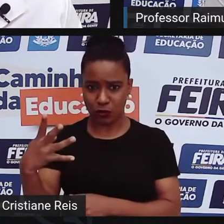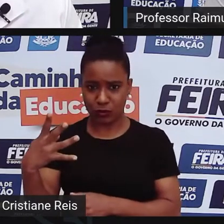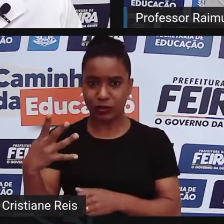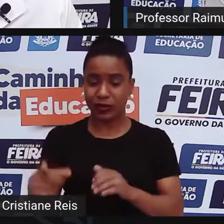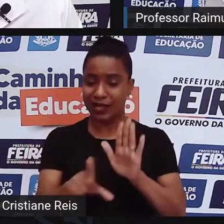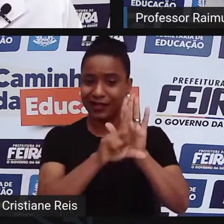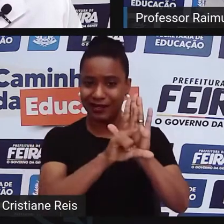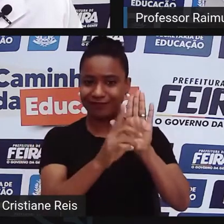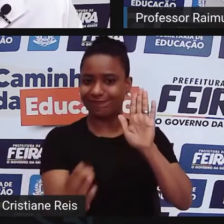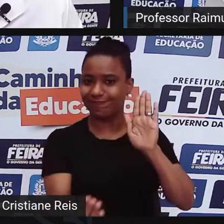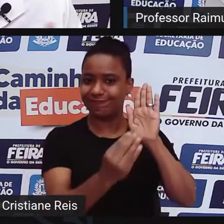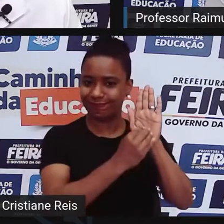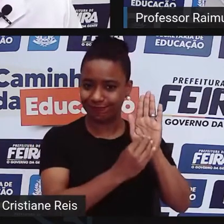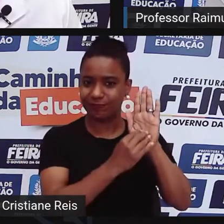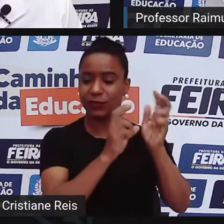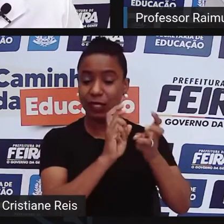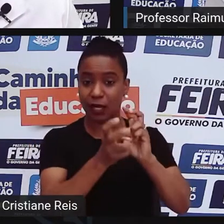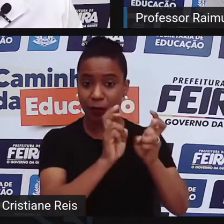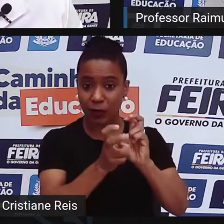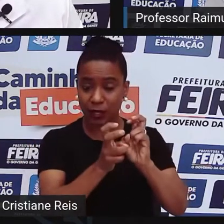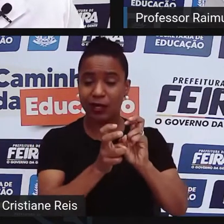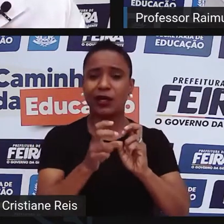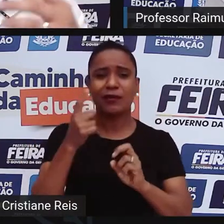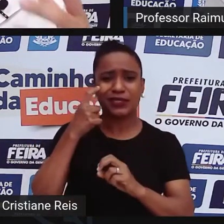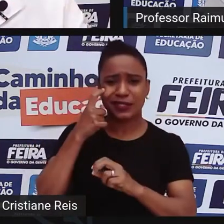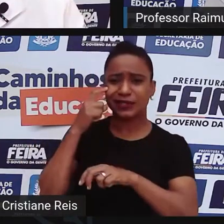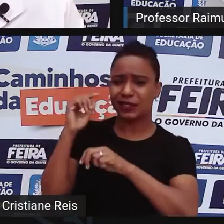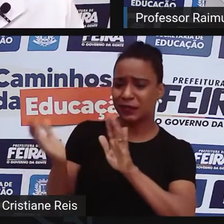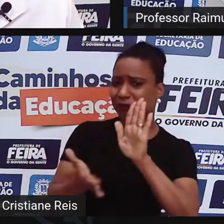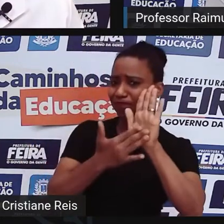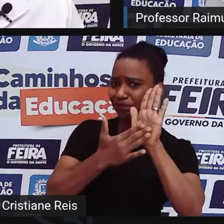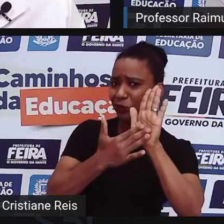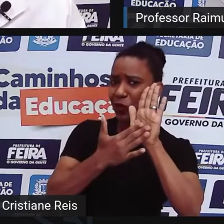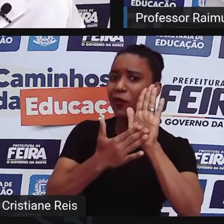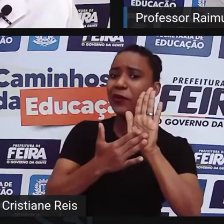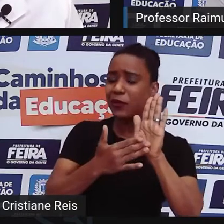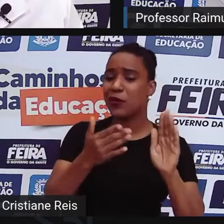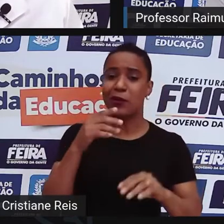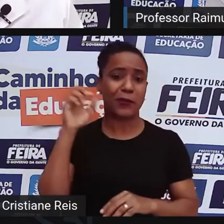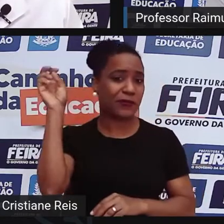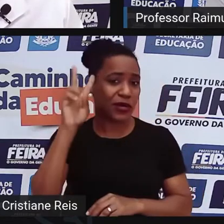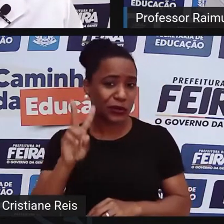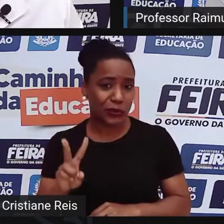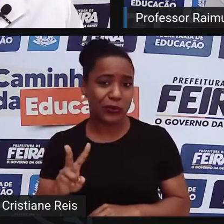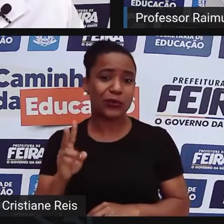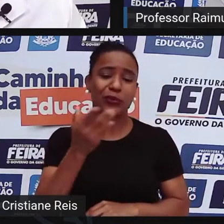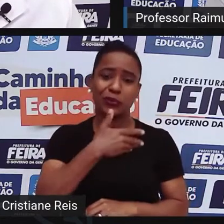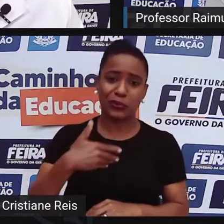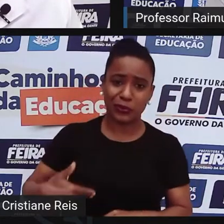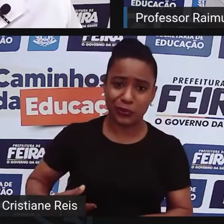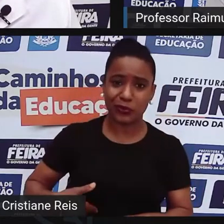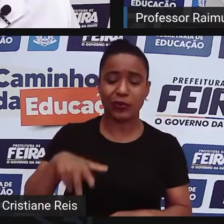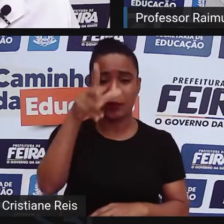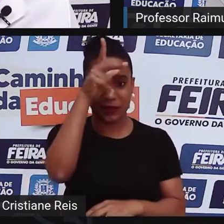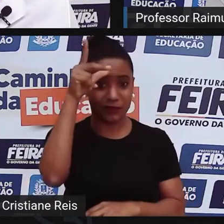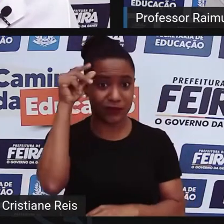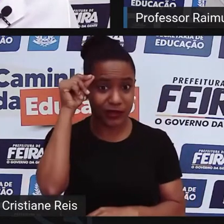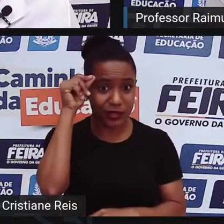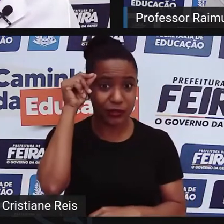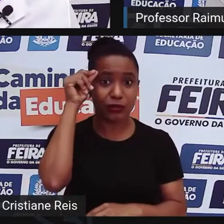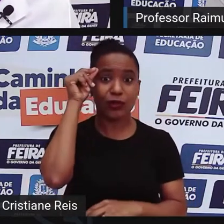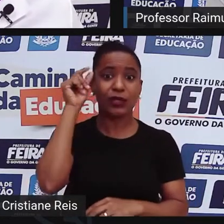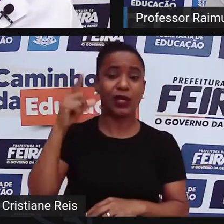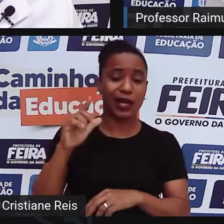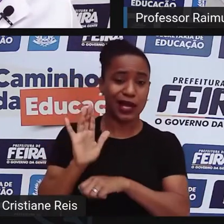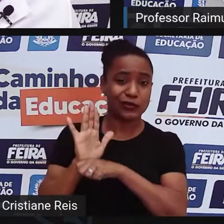prefeitos, deputados, vereadores, eles tiveram alguma colocação nessa valorização da capoeira